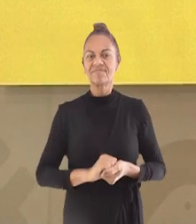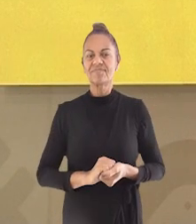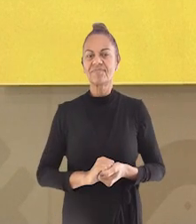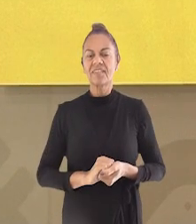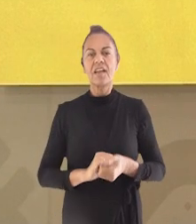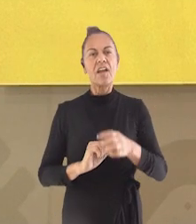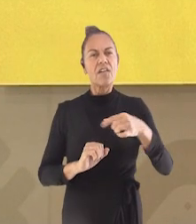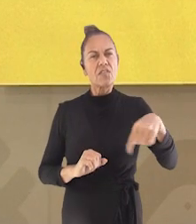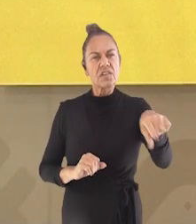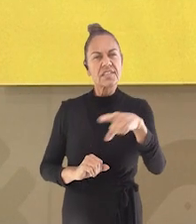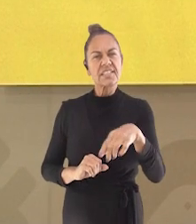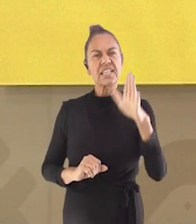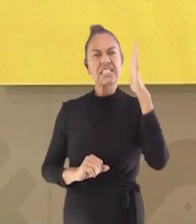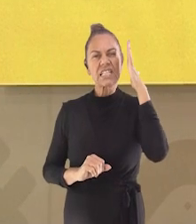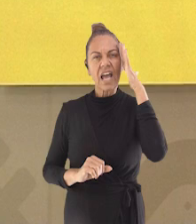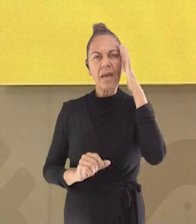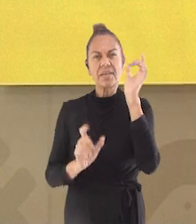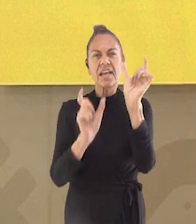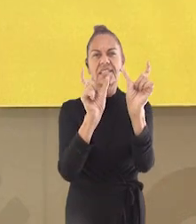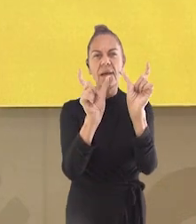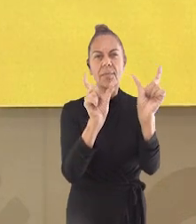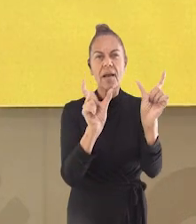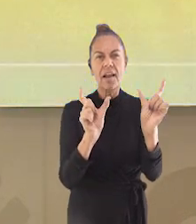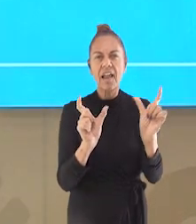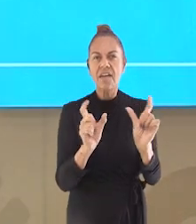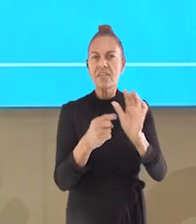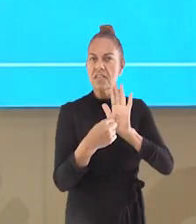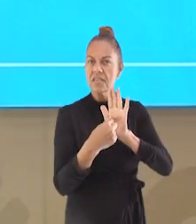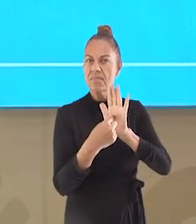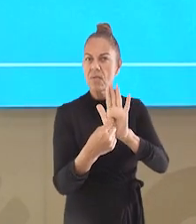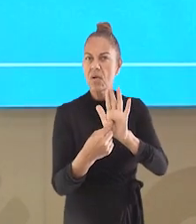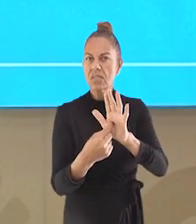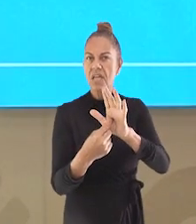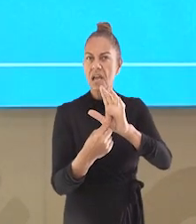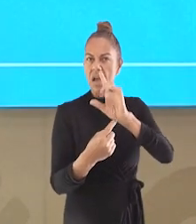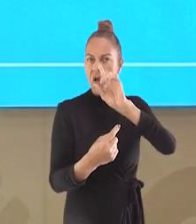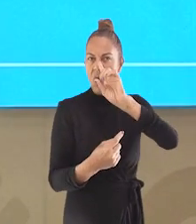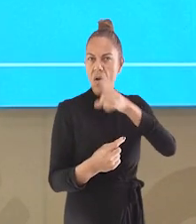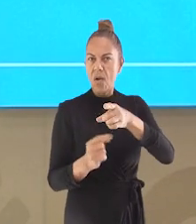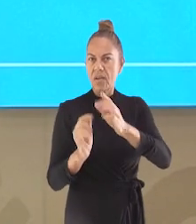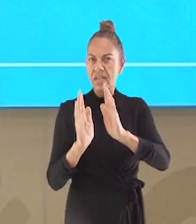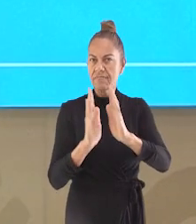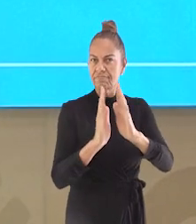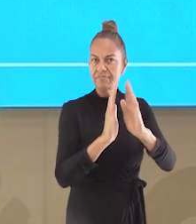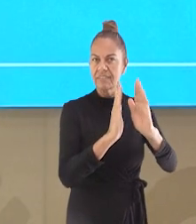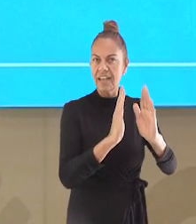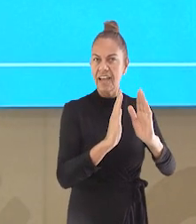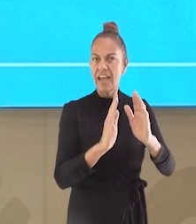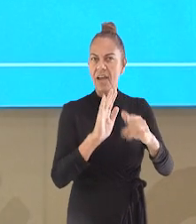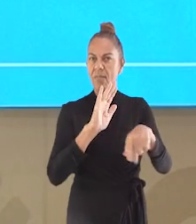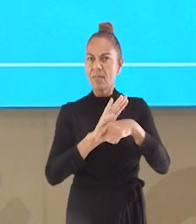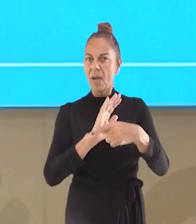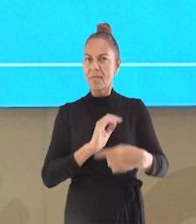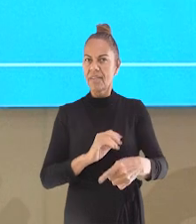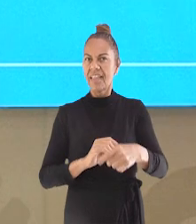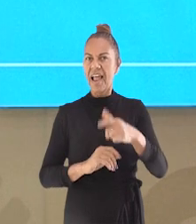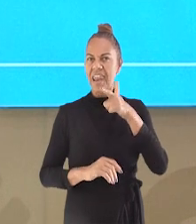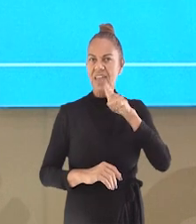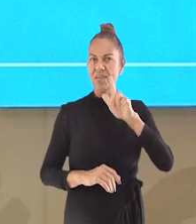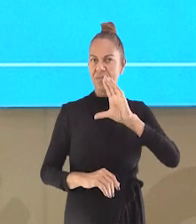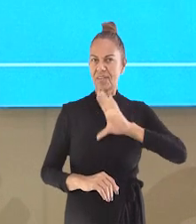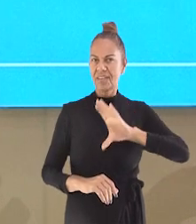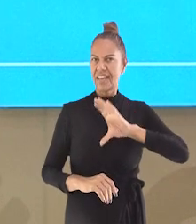movimentos da atividade física. Vocês sabem como são chamadas essas palavras que indicam ordem na língua